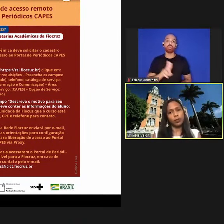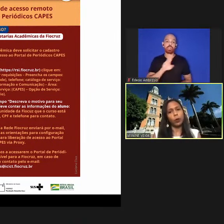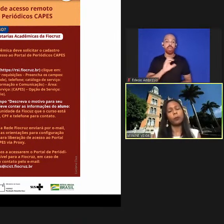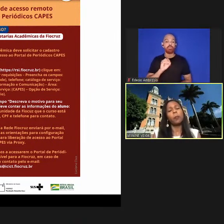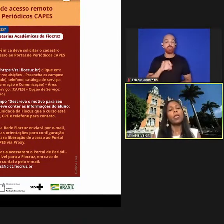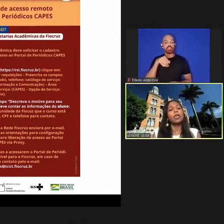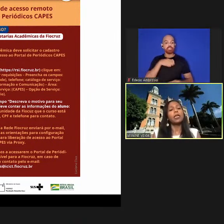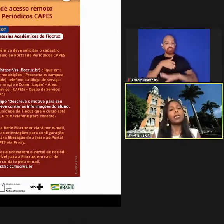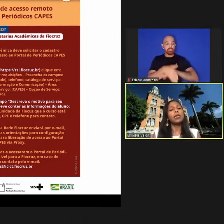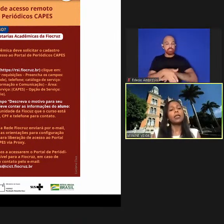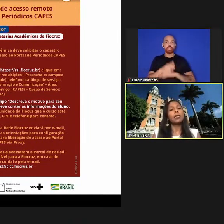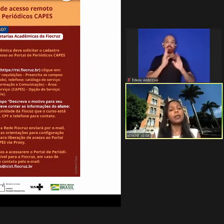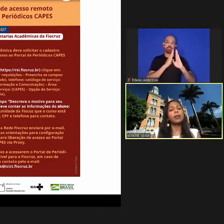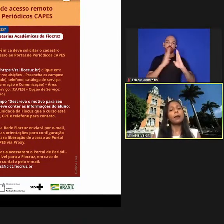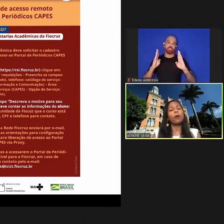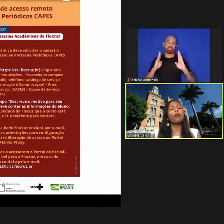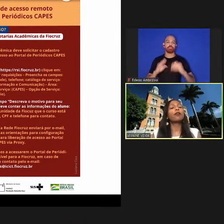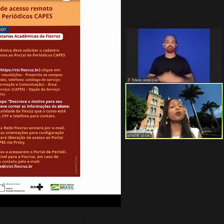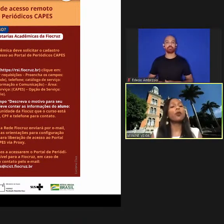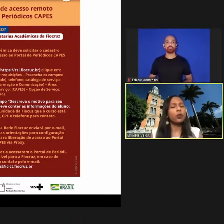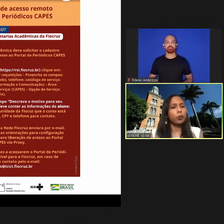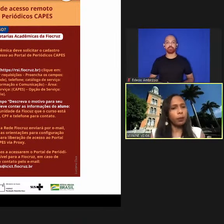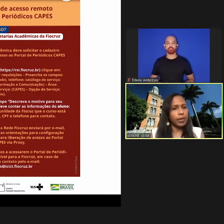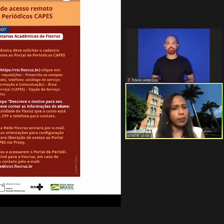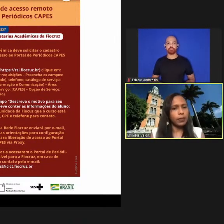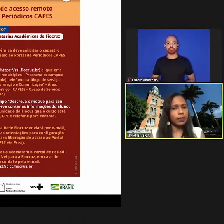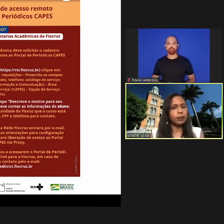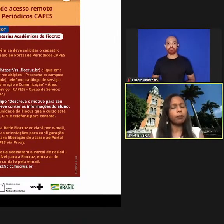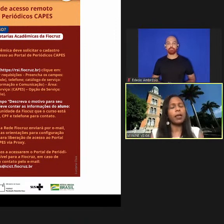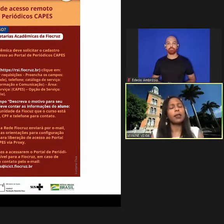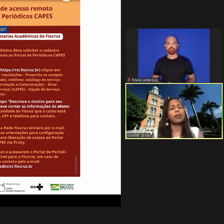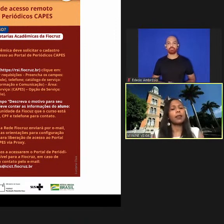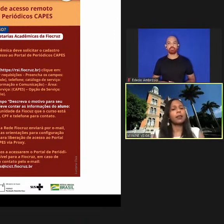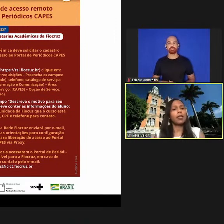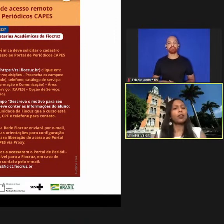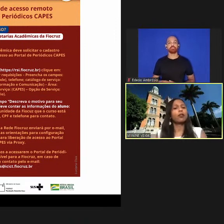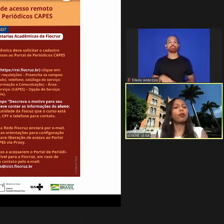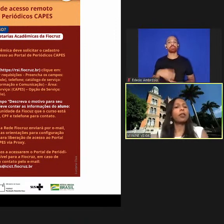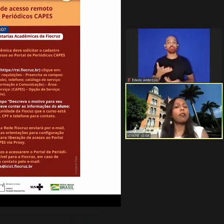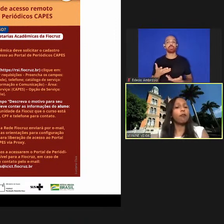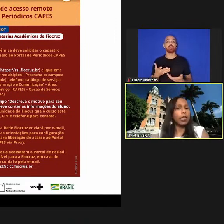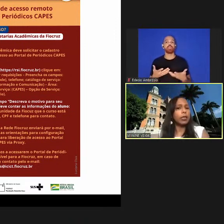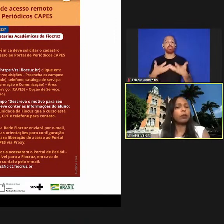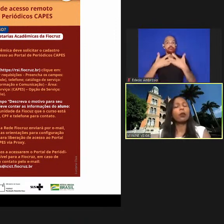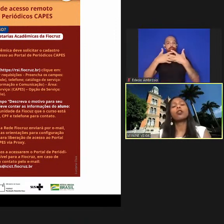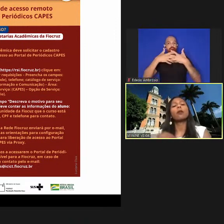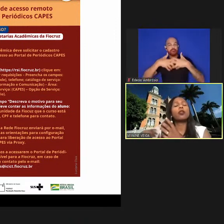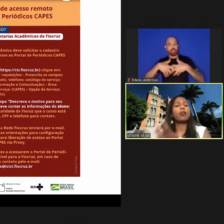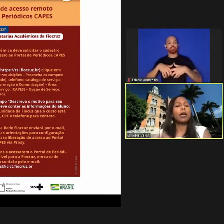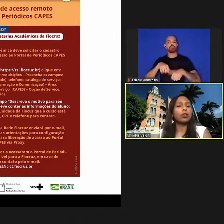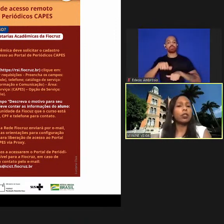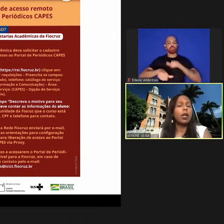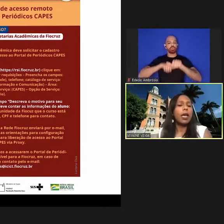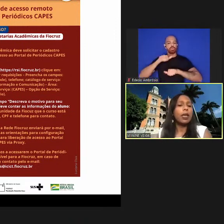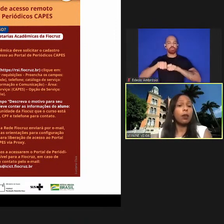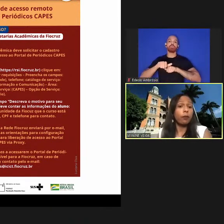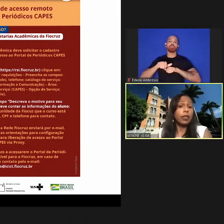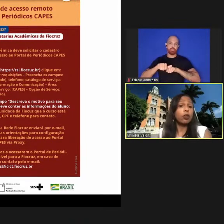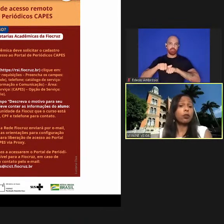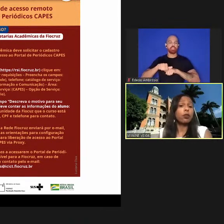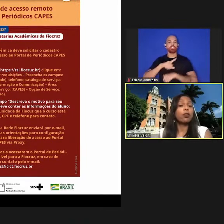instituição e o fluxo para esse acesso foi refeito então tivemos várias